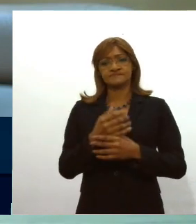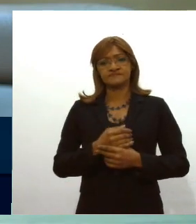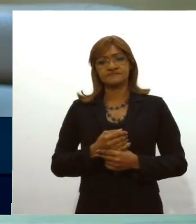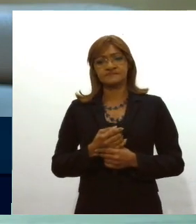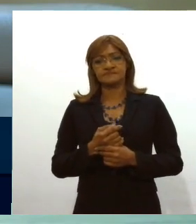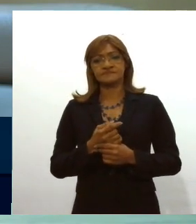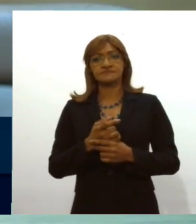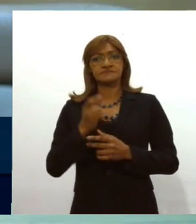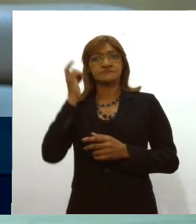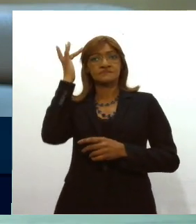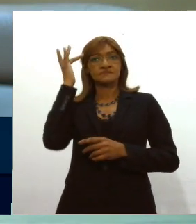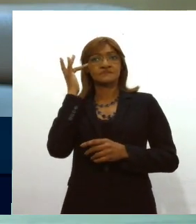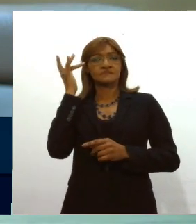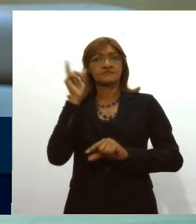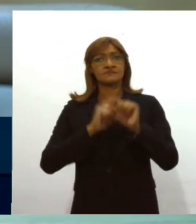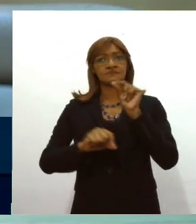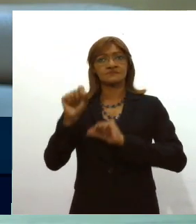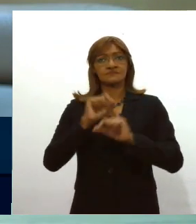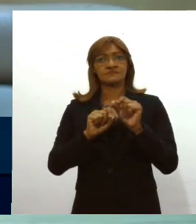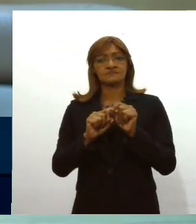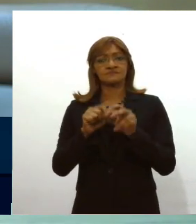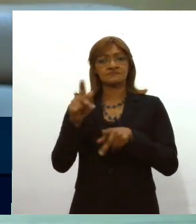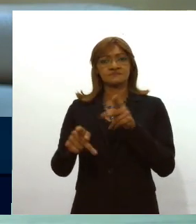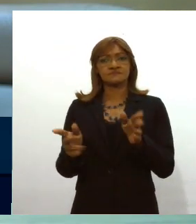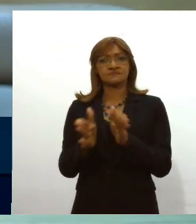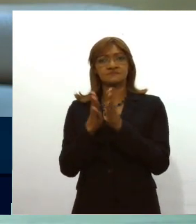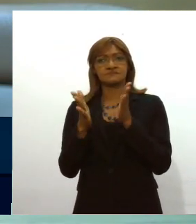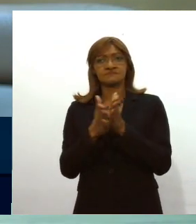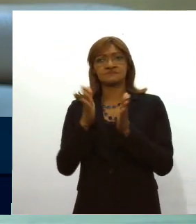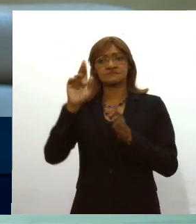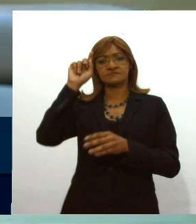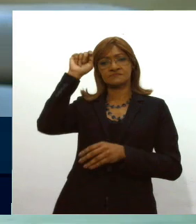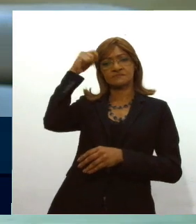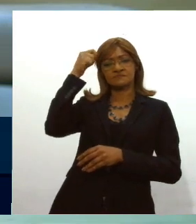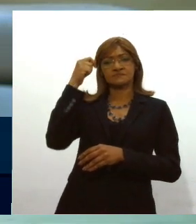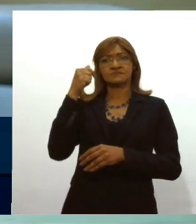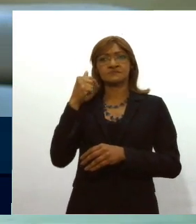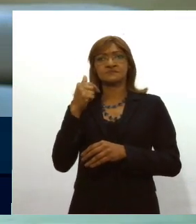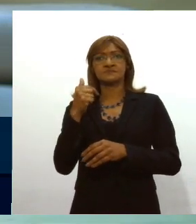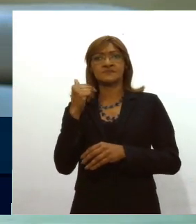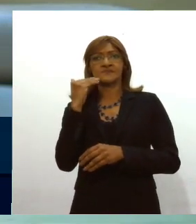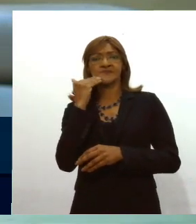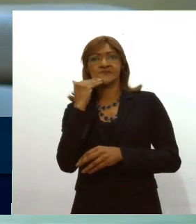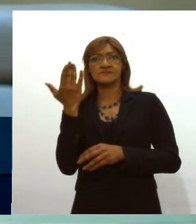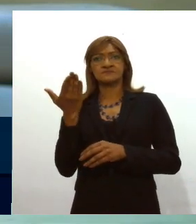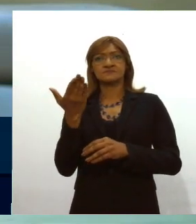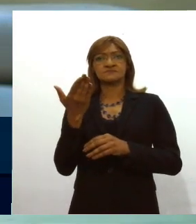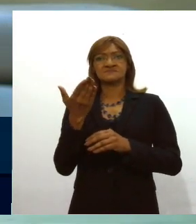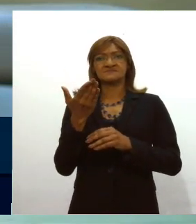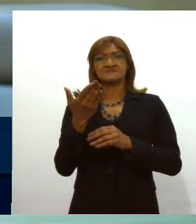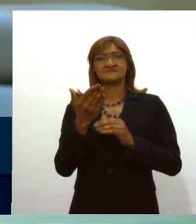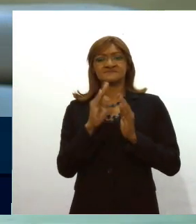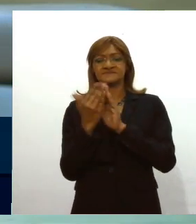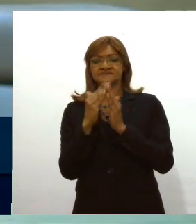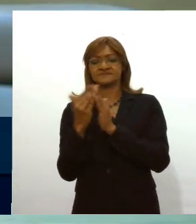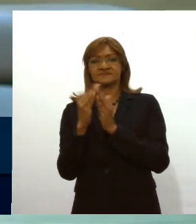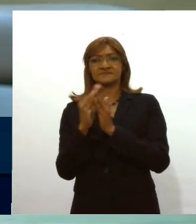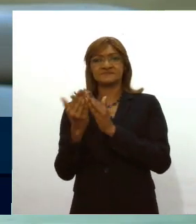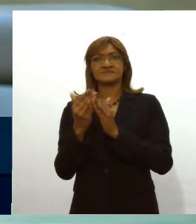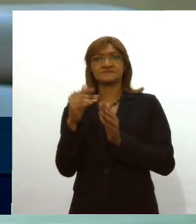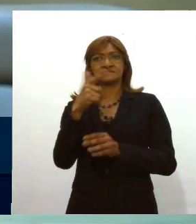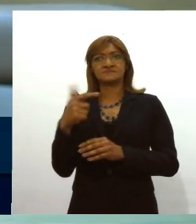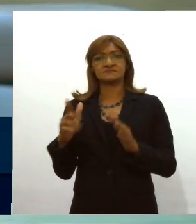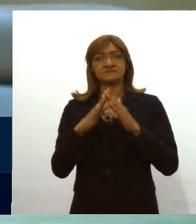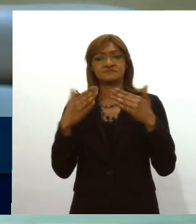para que essa defesa do pobre, do negro, do favelado, do sem teto tenha uma defesa real,